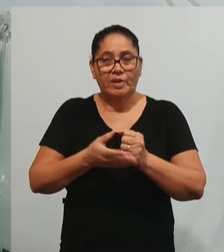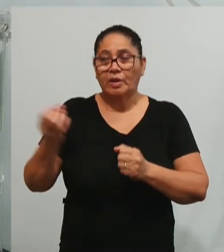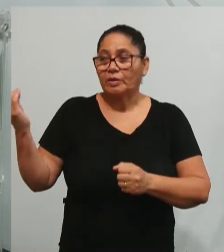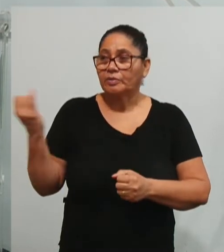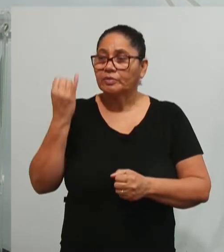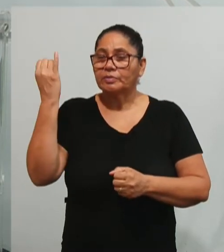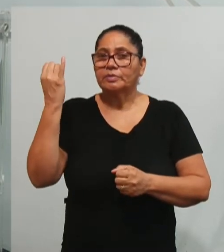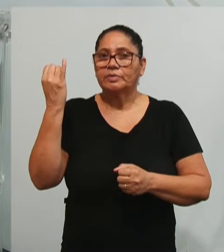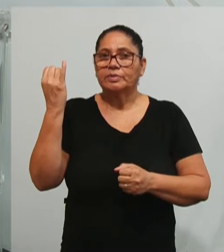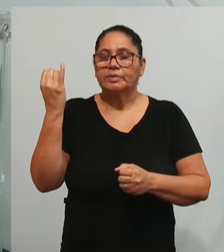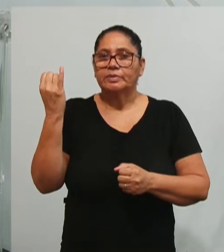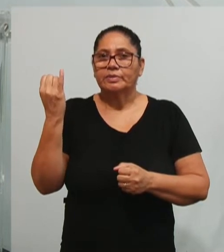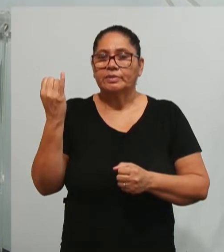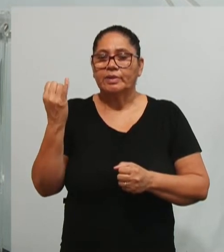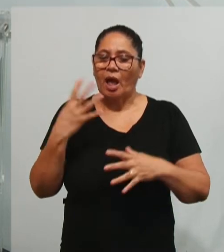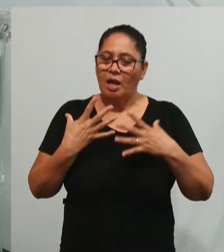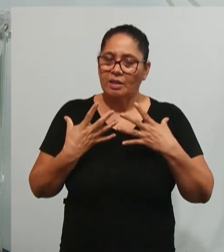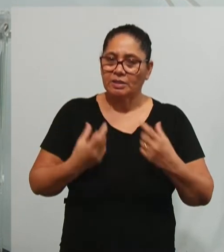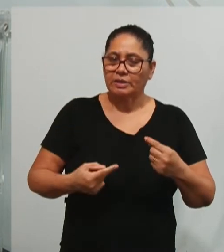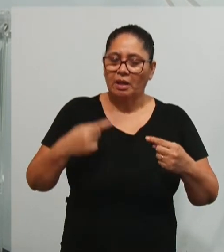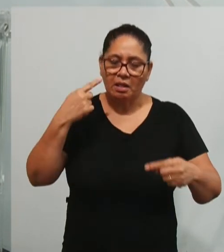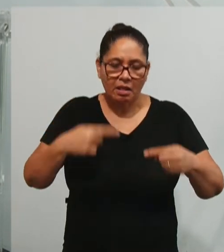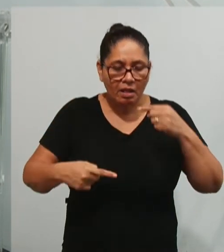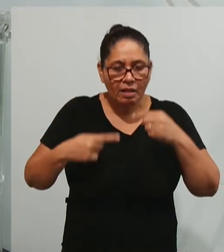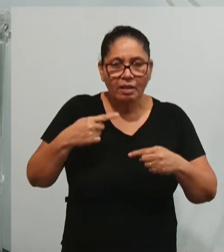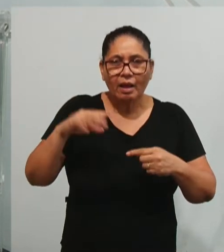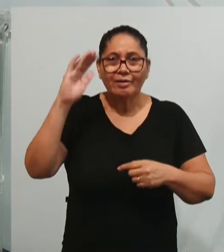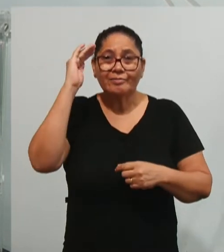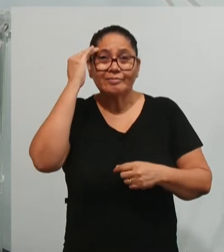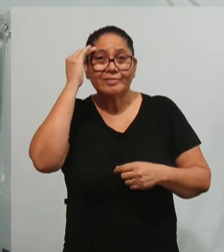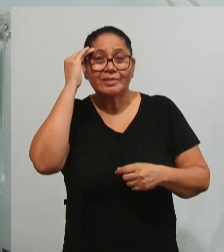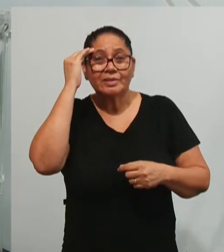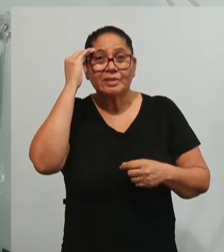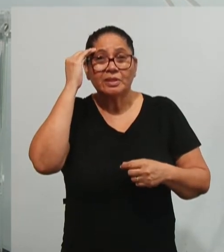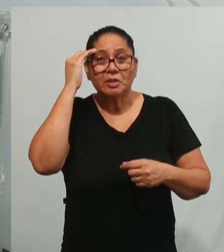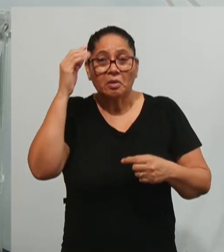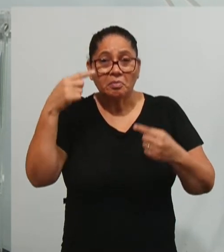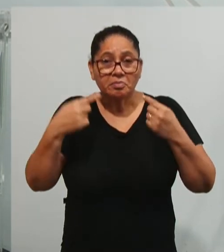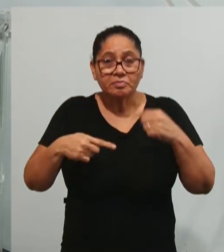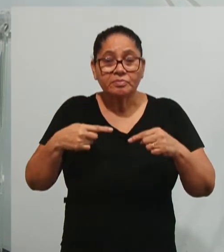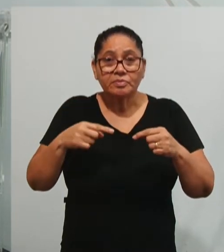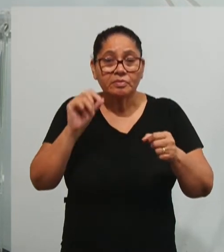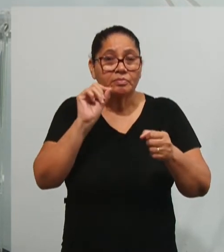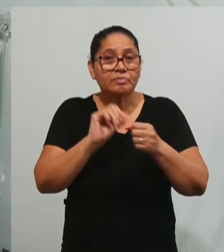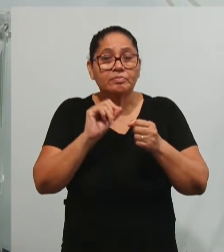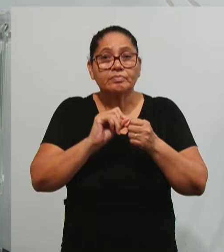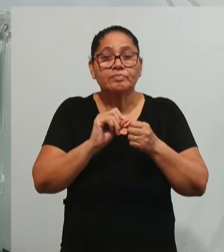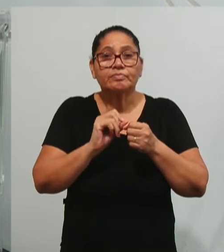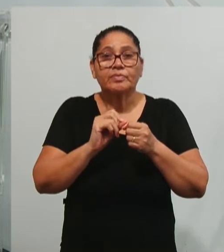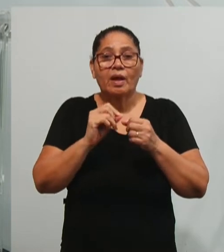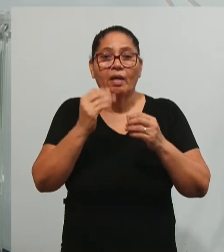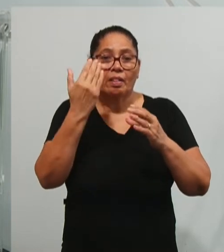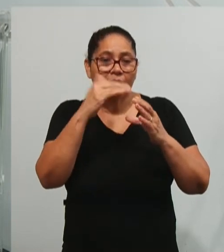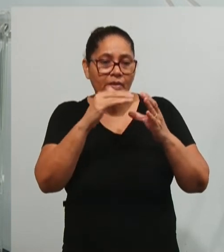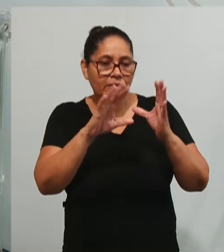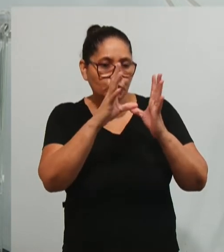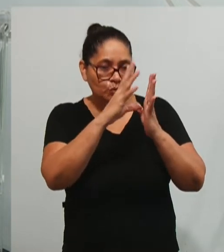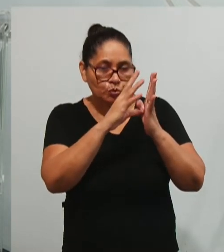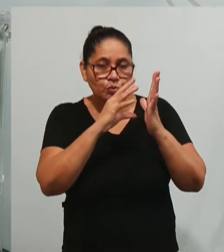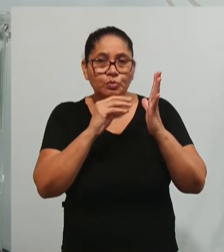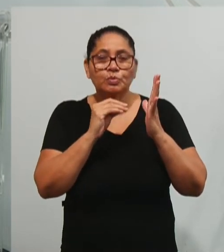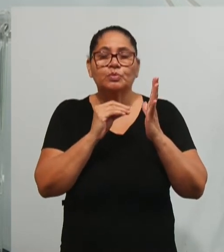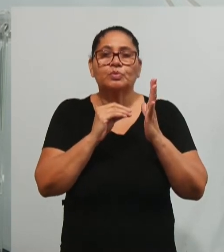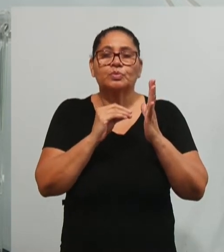se apropriar desse debate e compreender a crítica que é feita dentro desses modelos